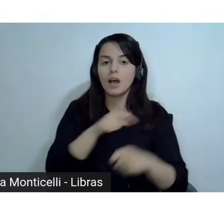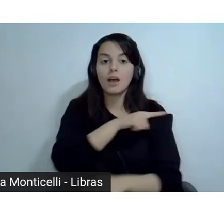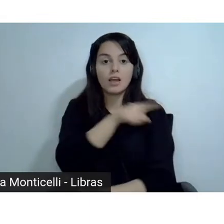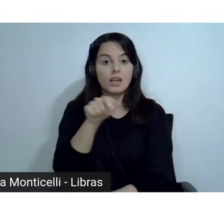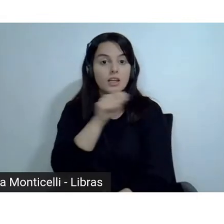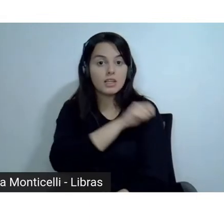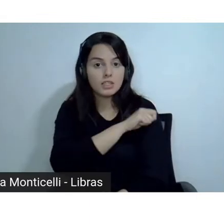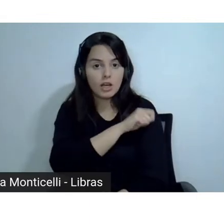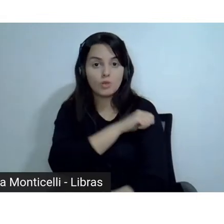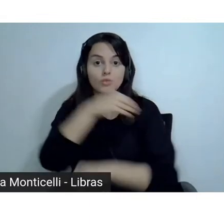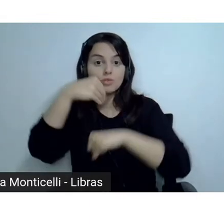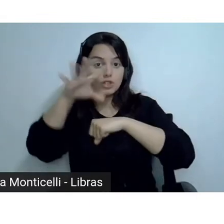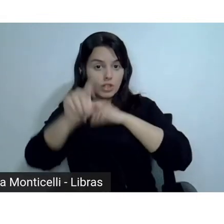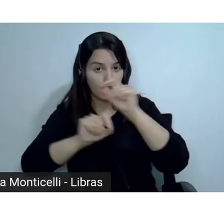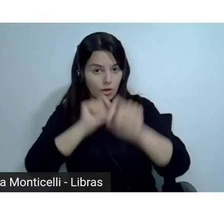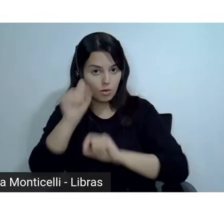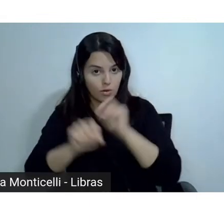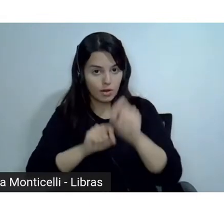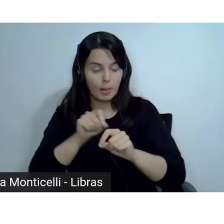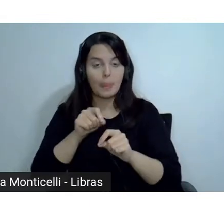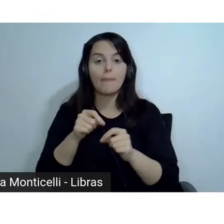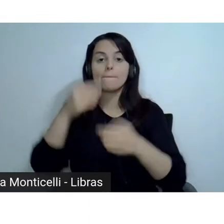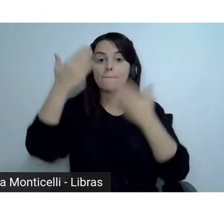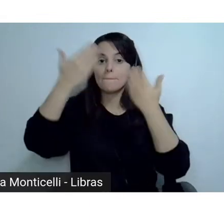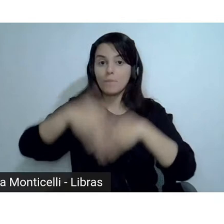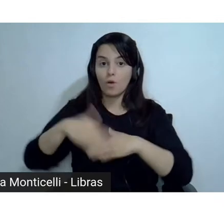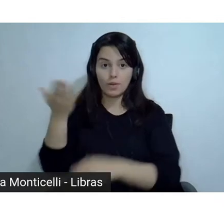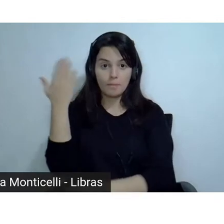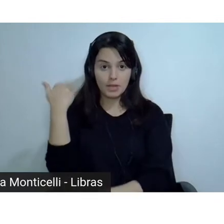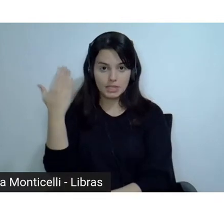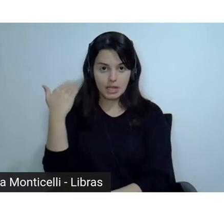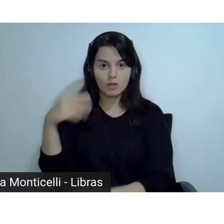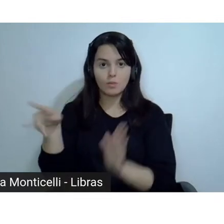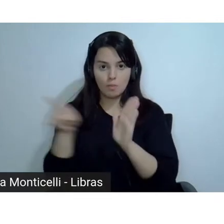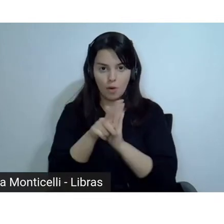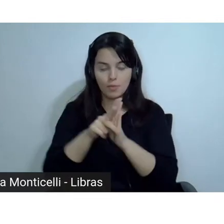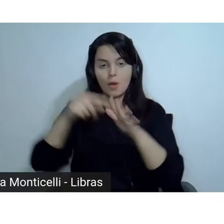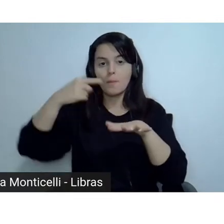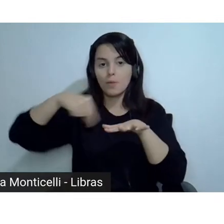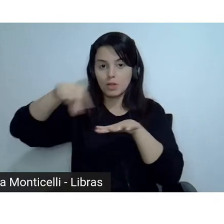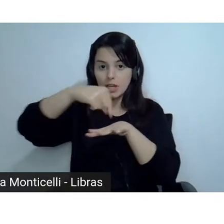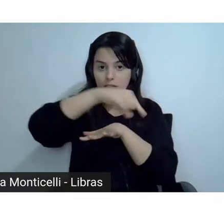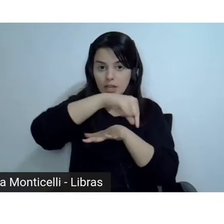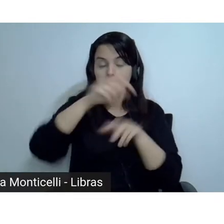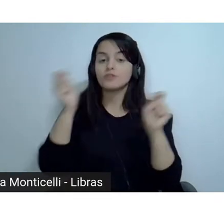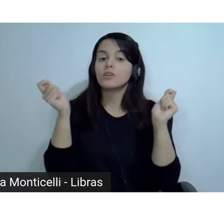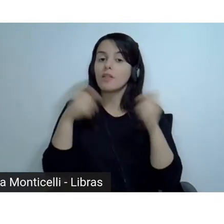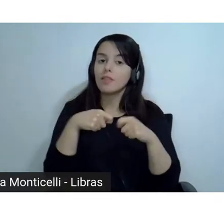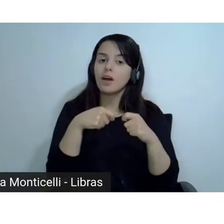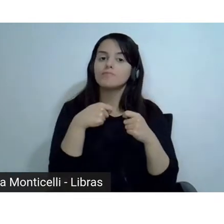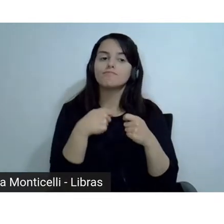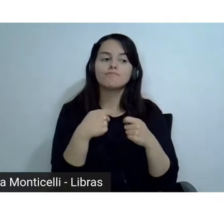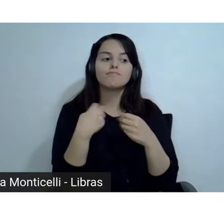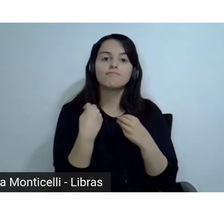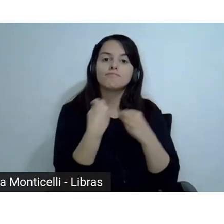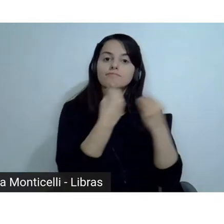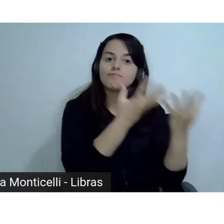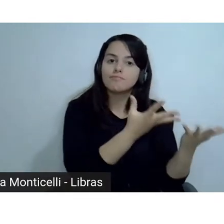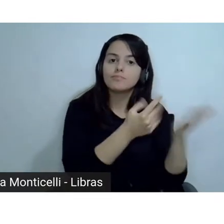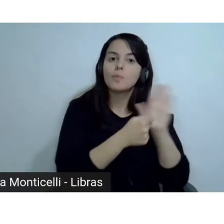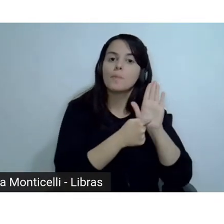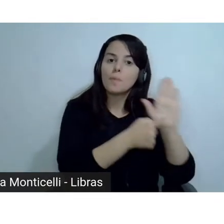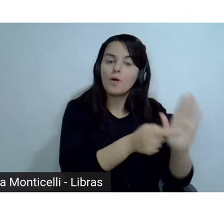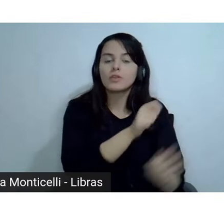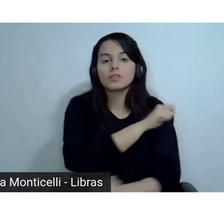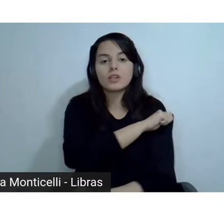provas anteriores nesta modalidade e também a avaliação feita por vocês, né? Destacando, então, que a